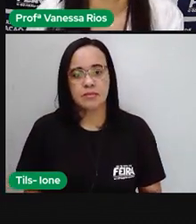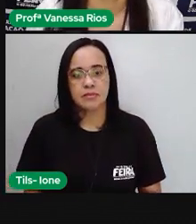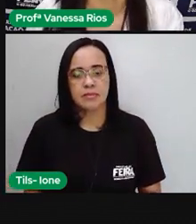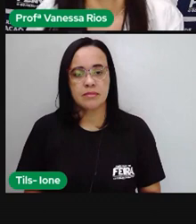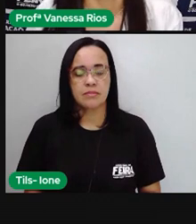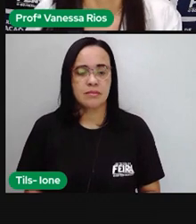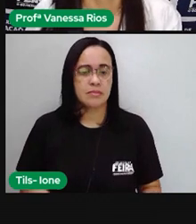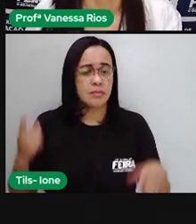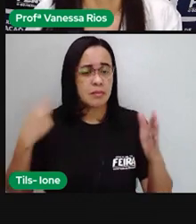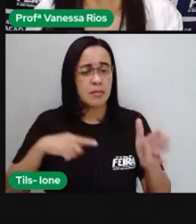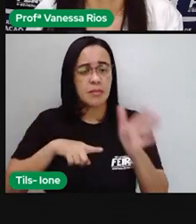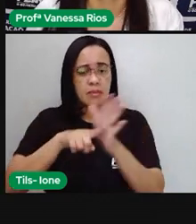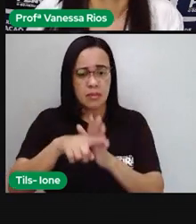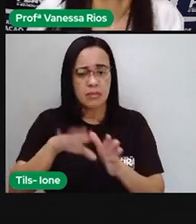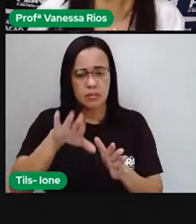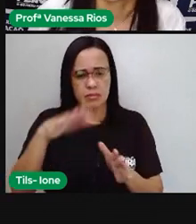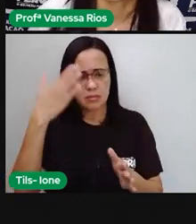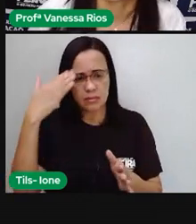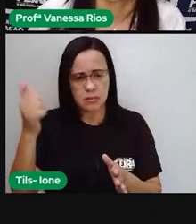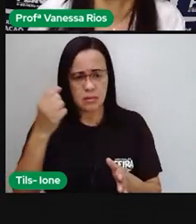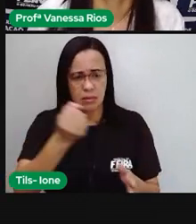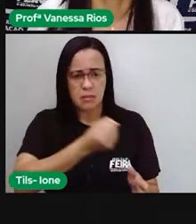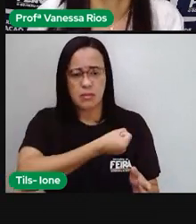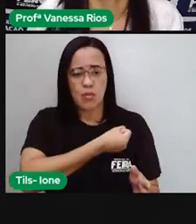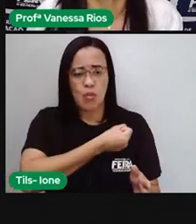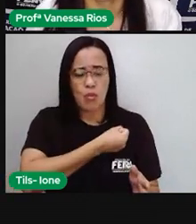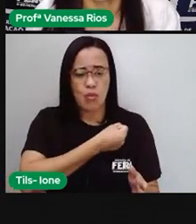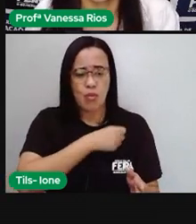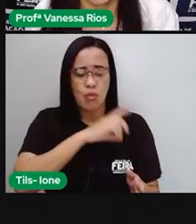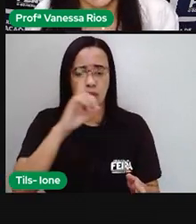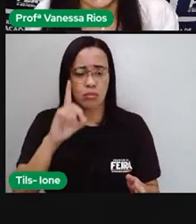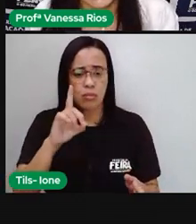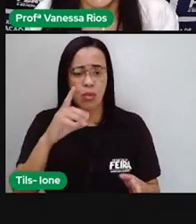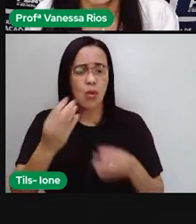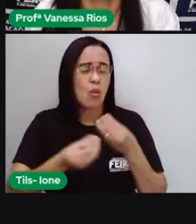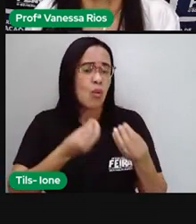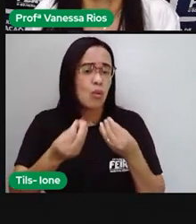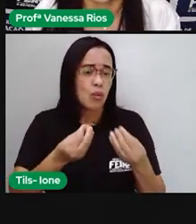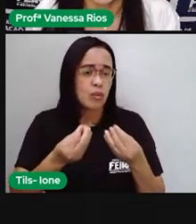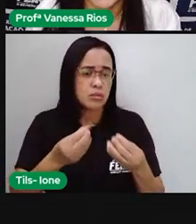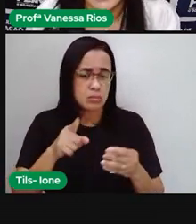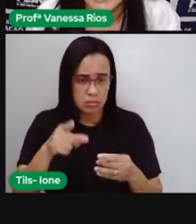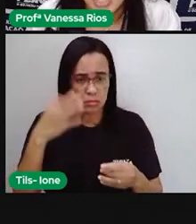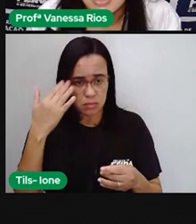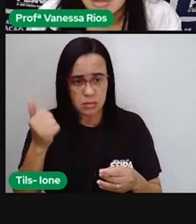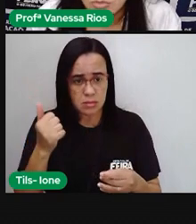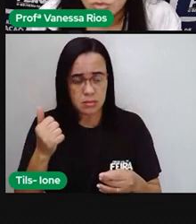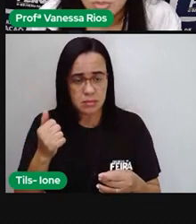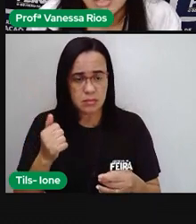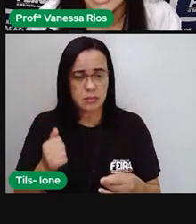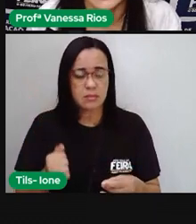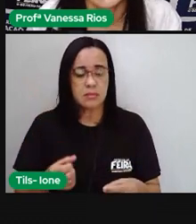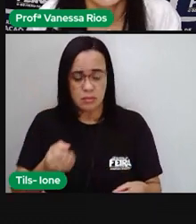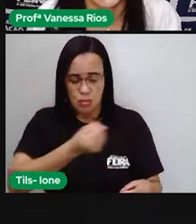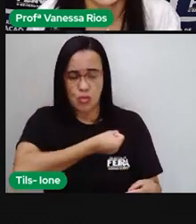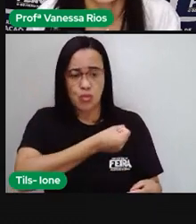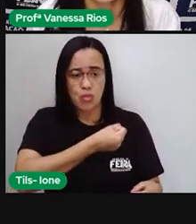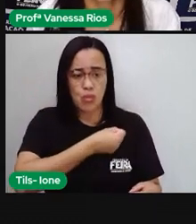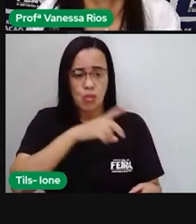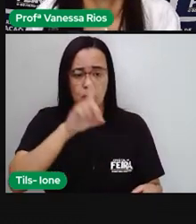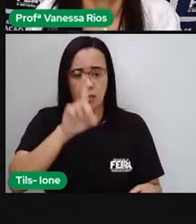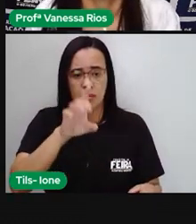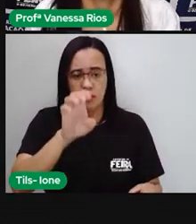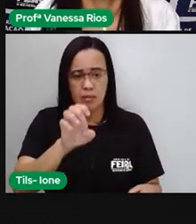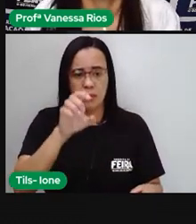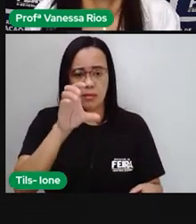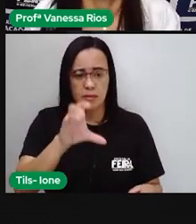Mas aí a própria pergunta, e o que é que isso tem a ver com os números decimais? Você sabe aí o que são números decimais?